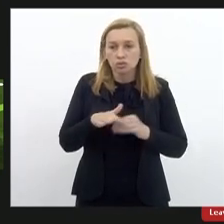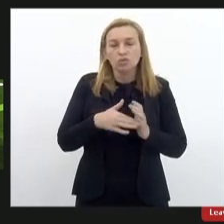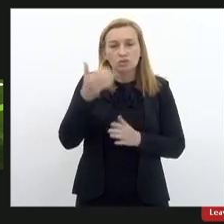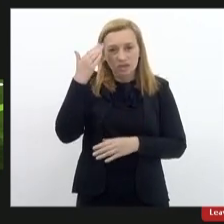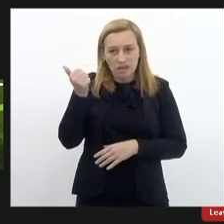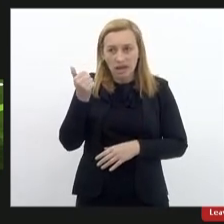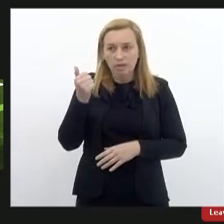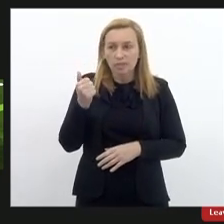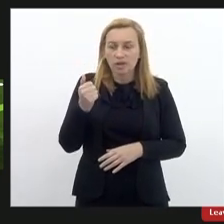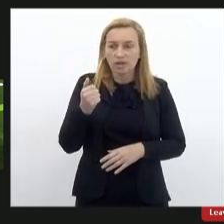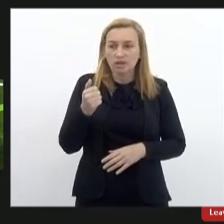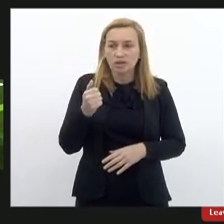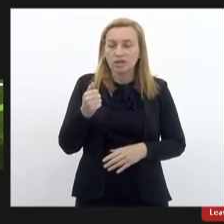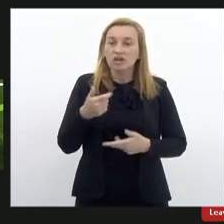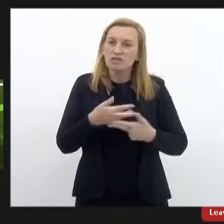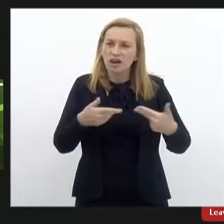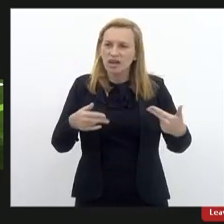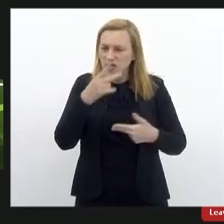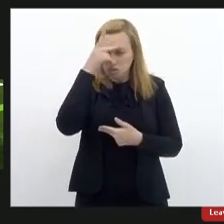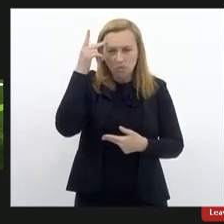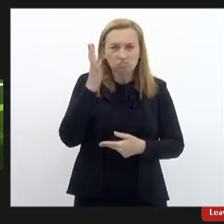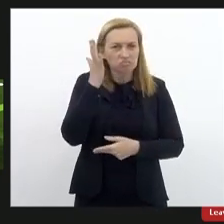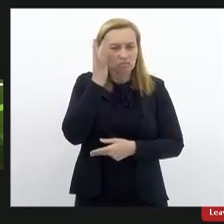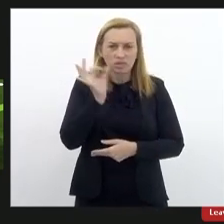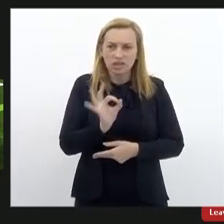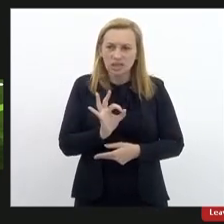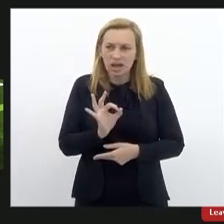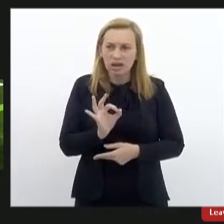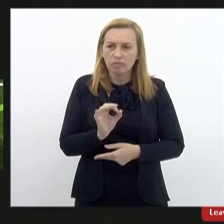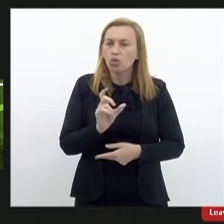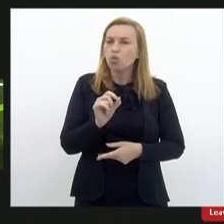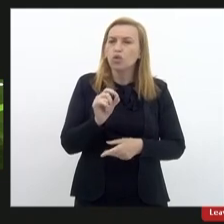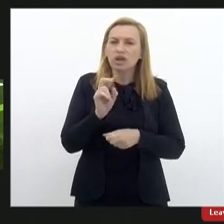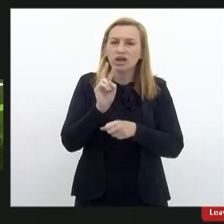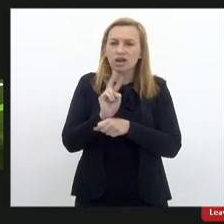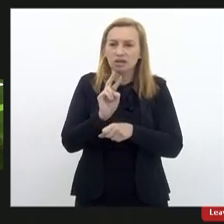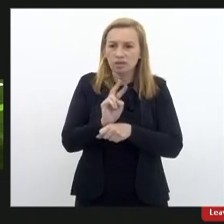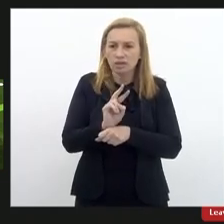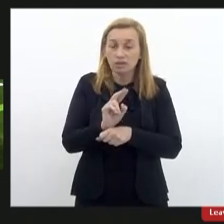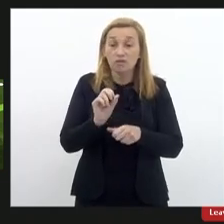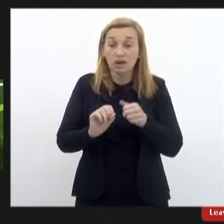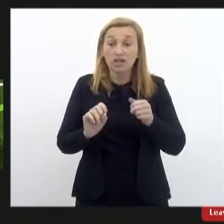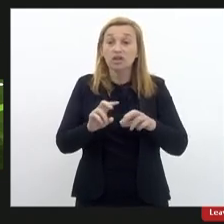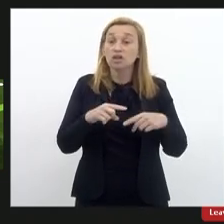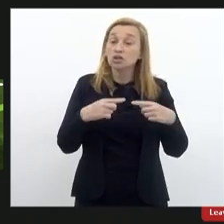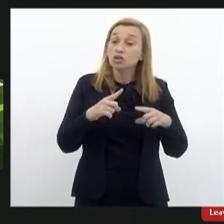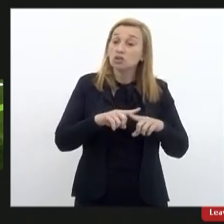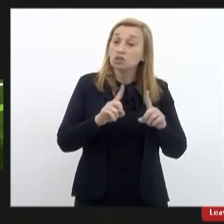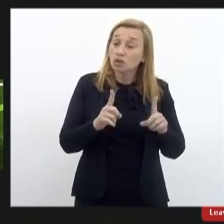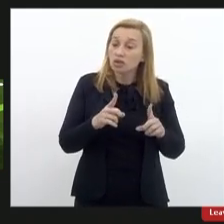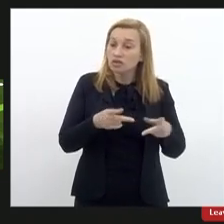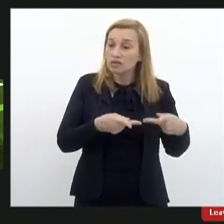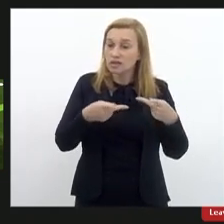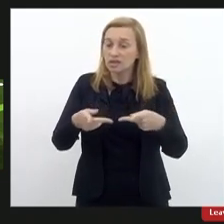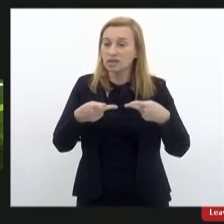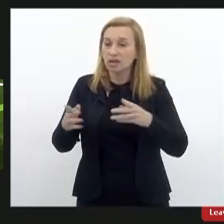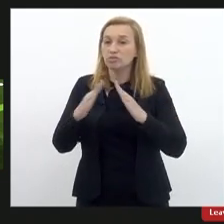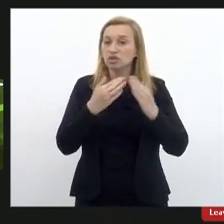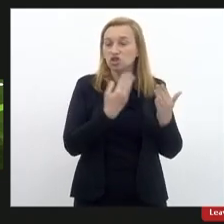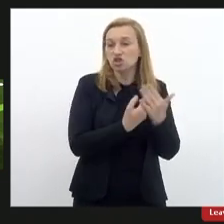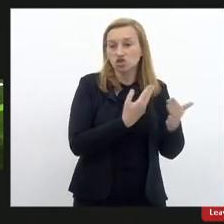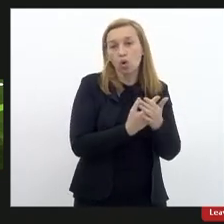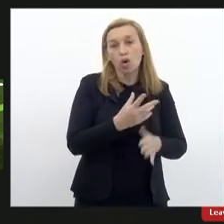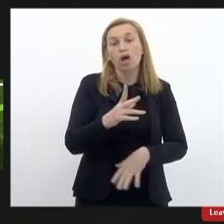acho, a gente ainda esbarra em muita gente que não sabe o que a inspeção faz, então, nós atendemos escolas públicas e particulares,